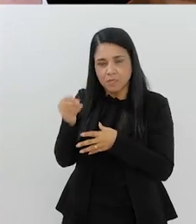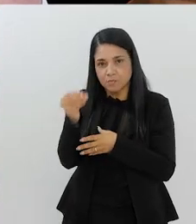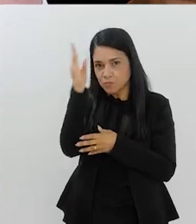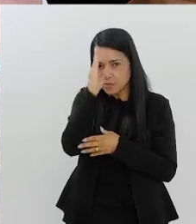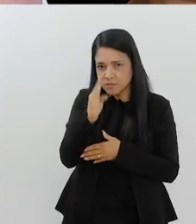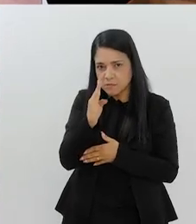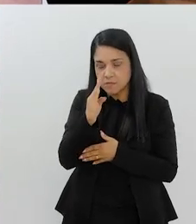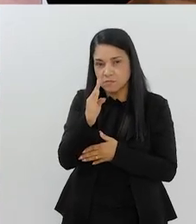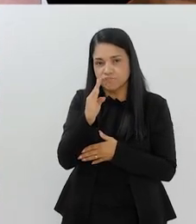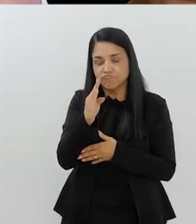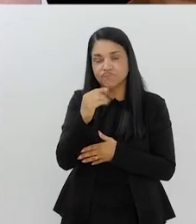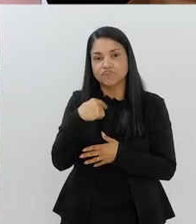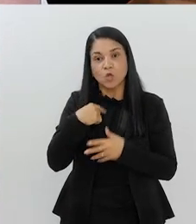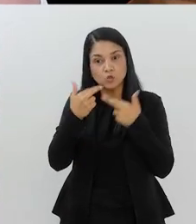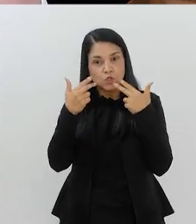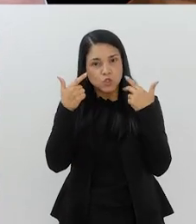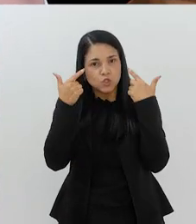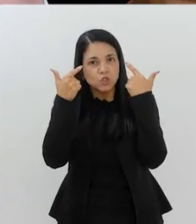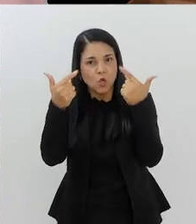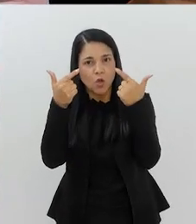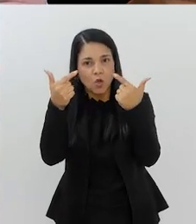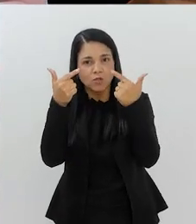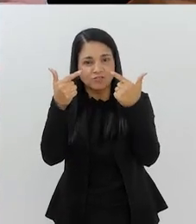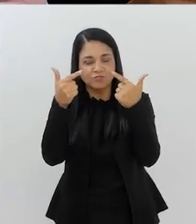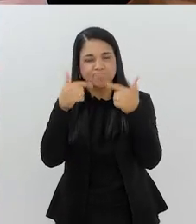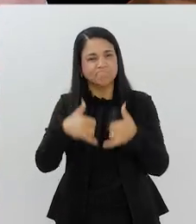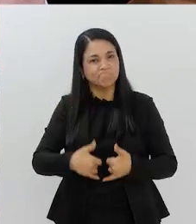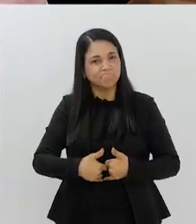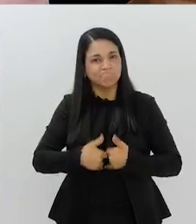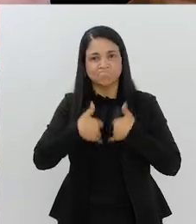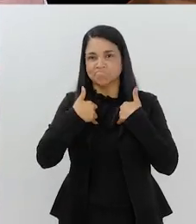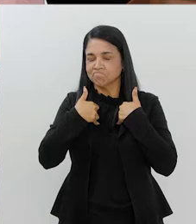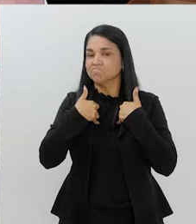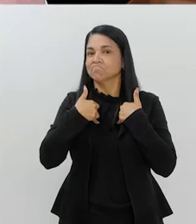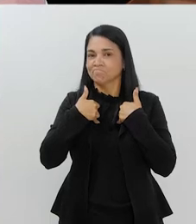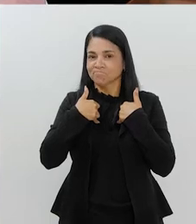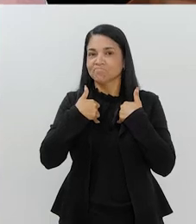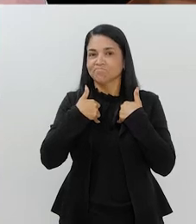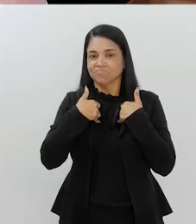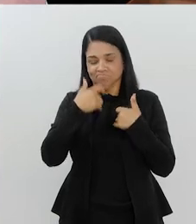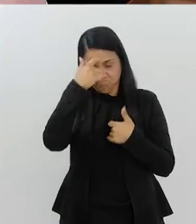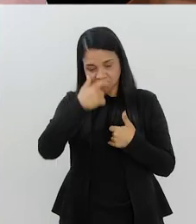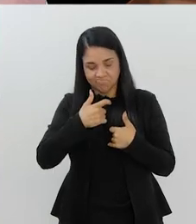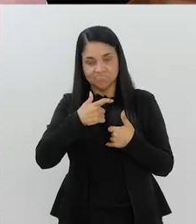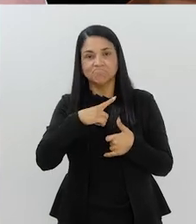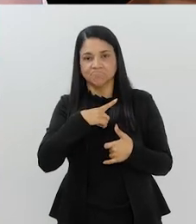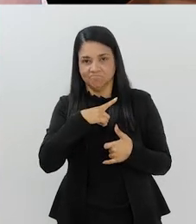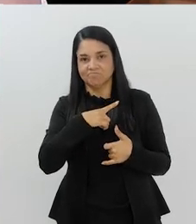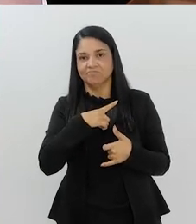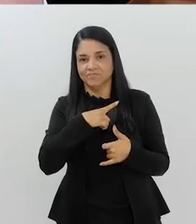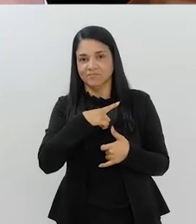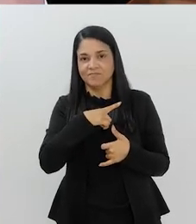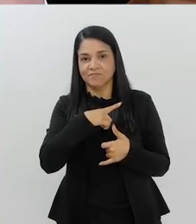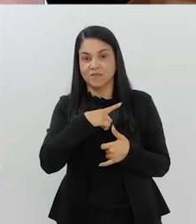a sorte, a honra, de ter